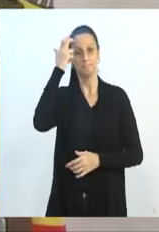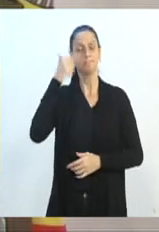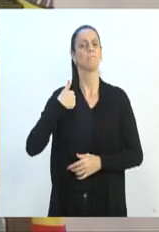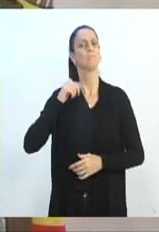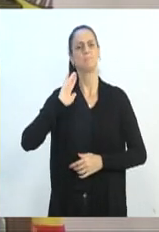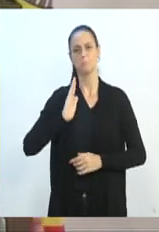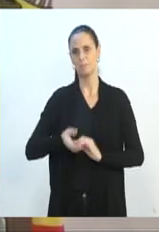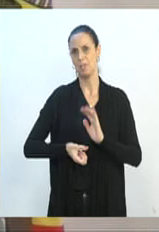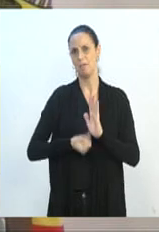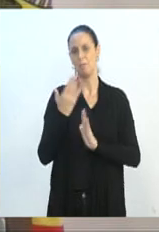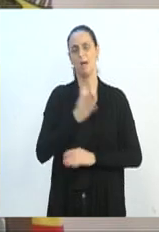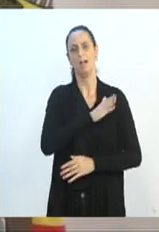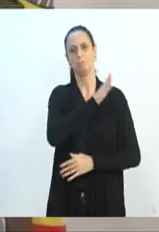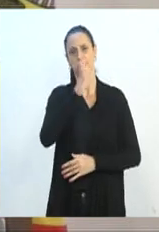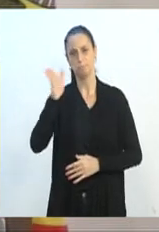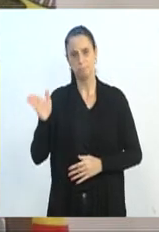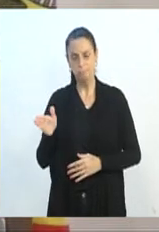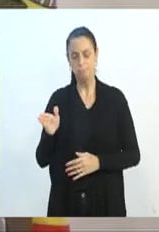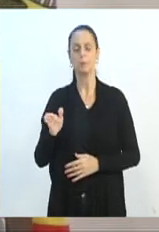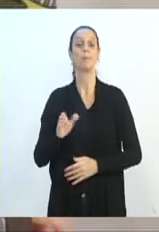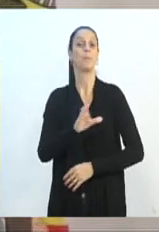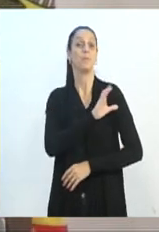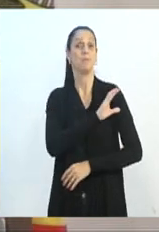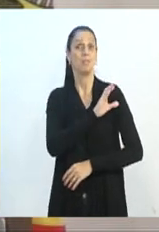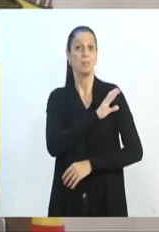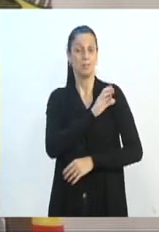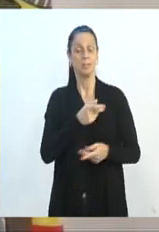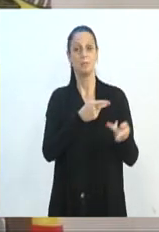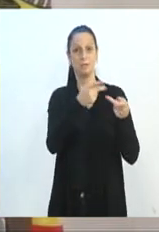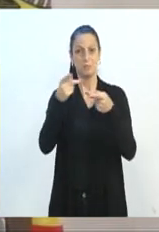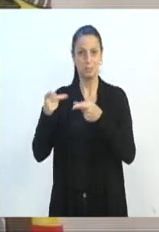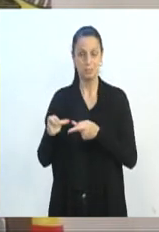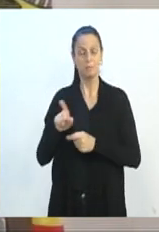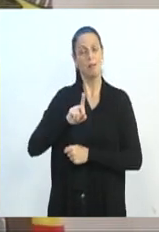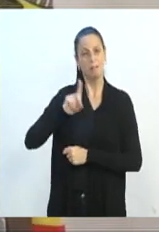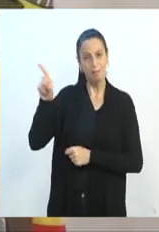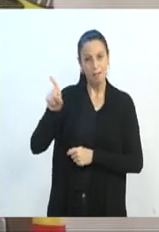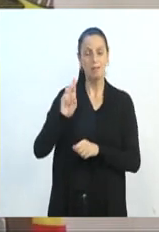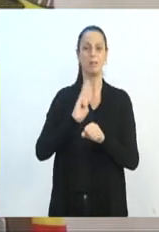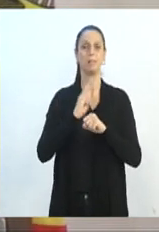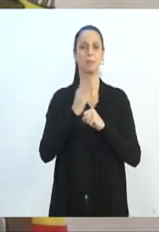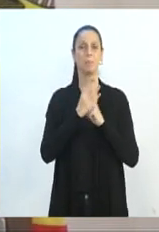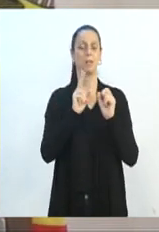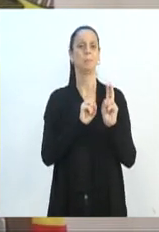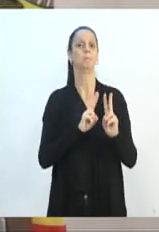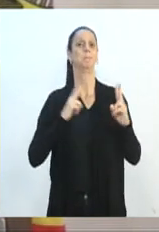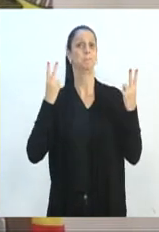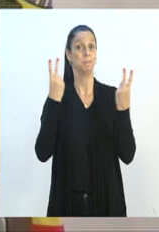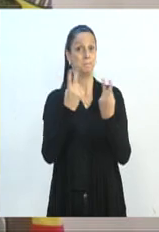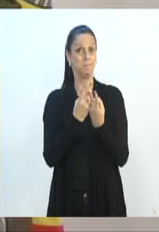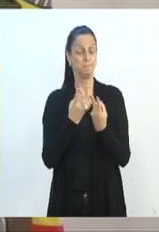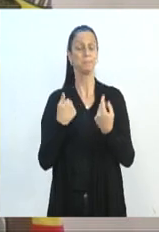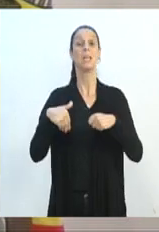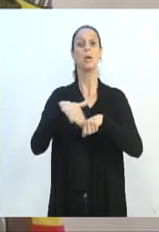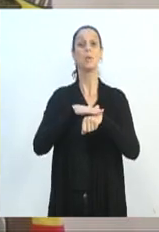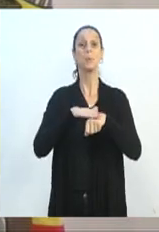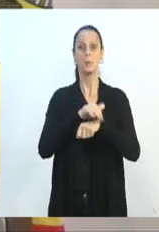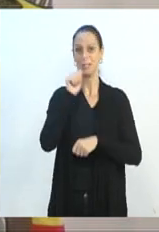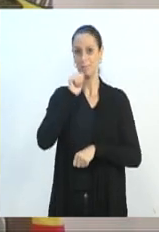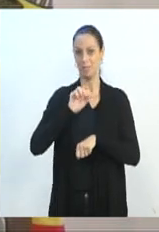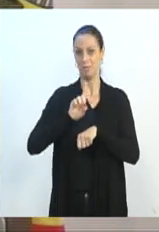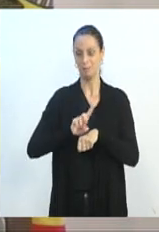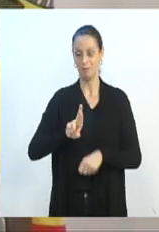visitas no CI Arão Rebelo, lá na velha, vereador Adriano Pereira, e com a diretora Rita Pimpão, se puder fazer a gentileza de